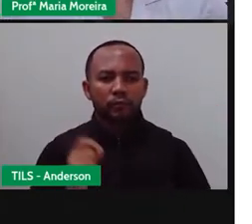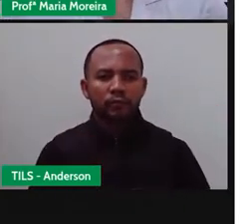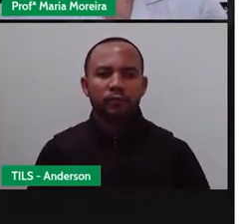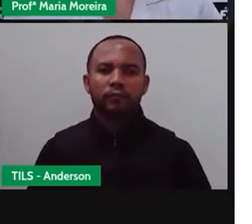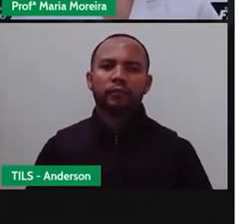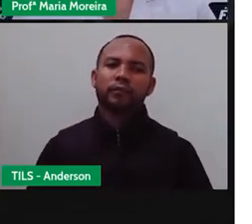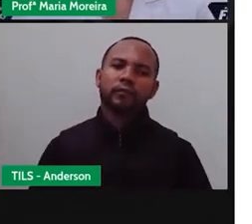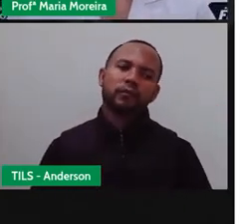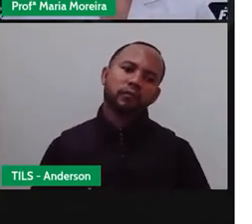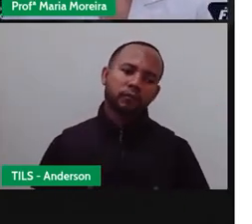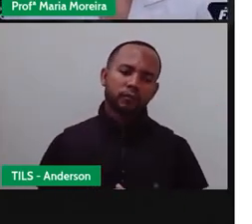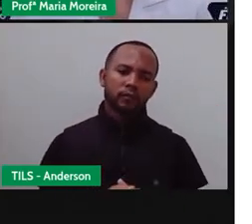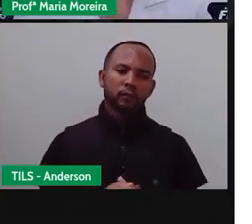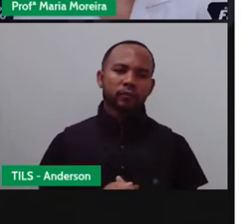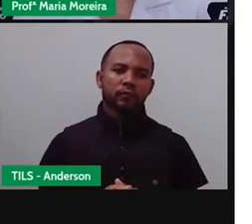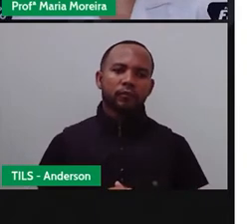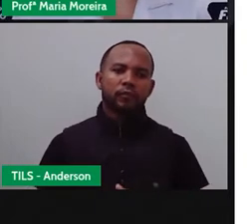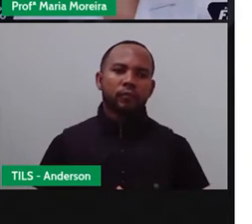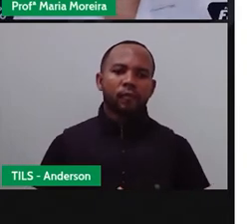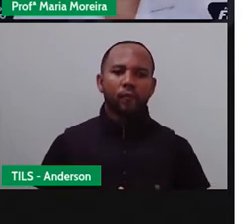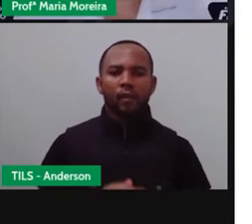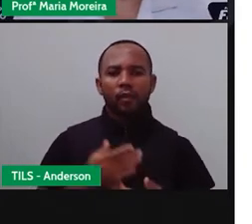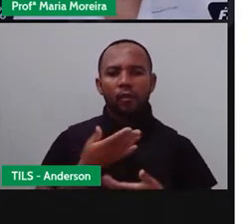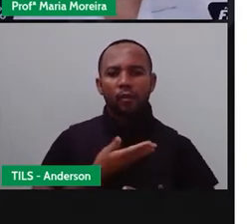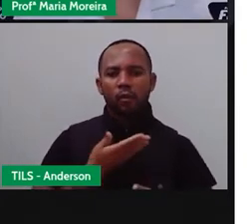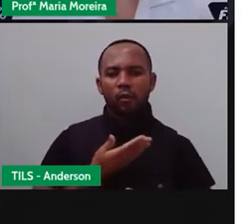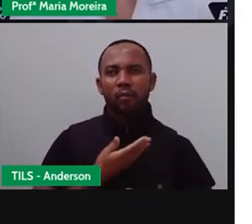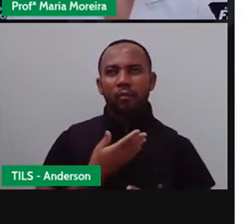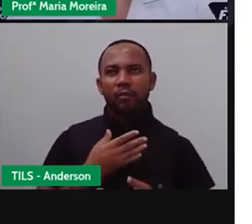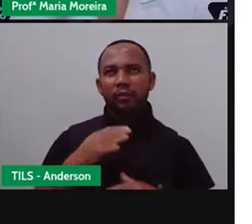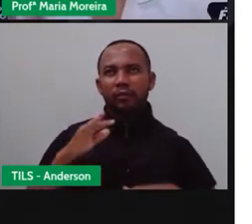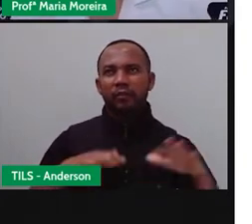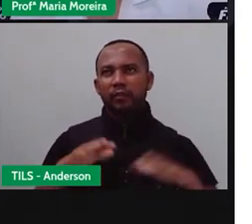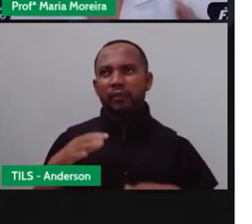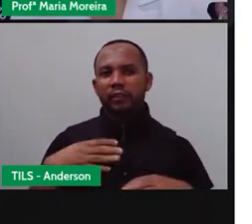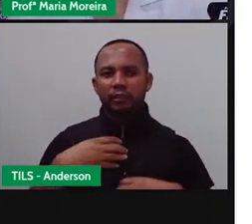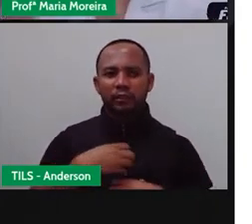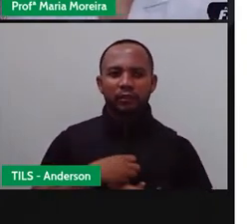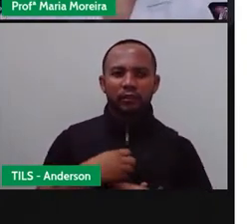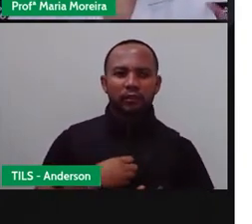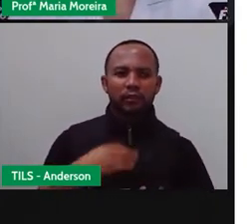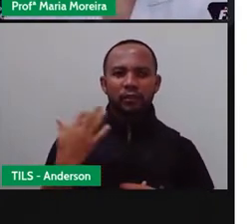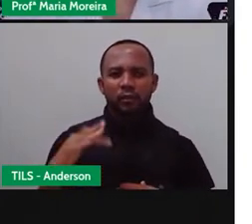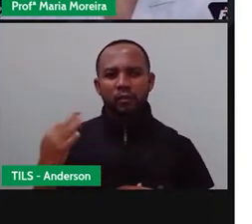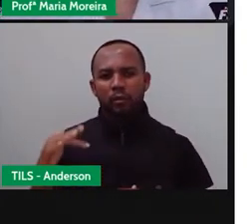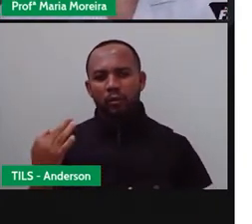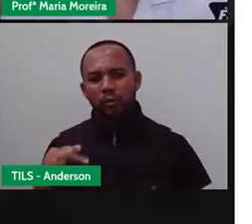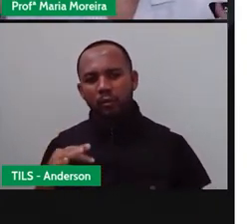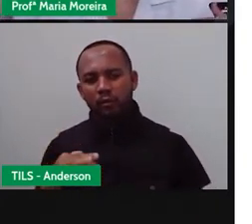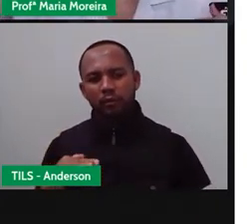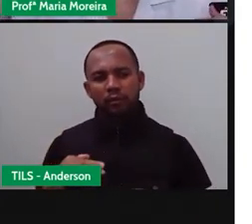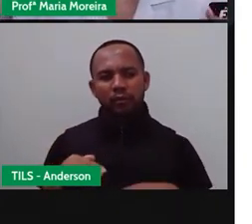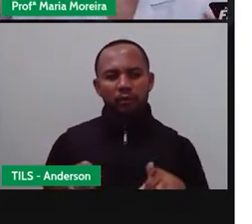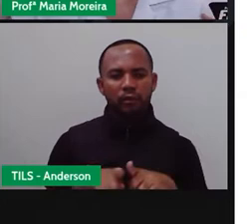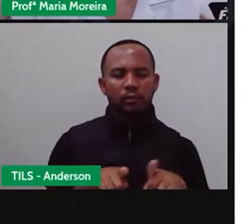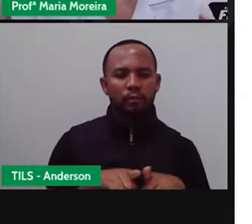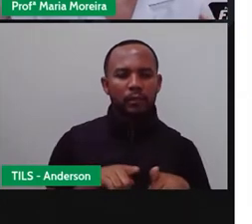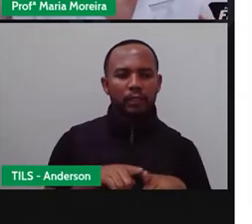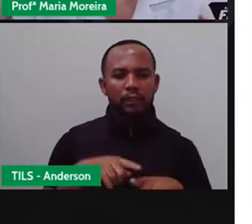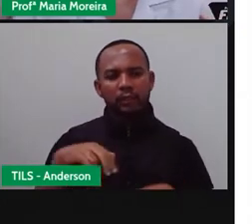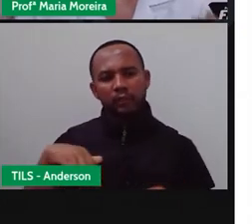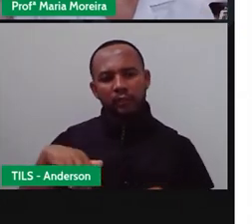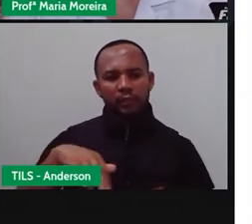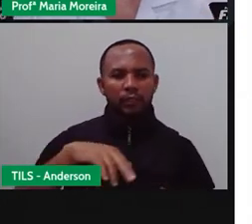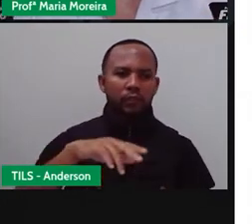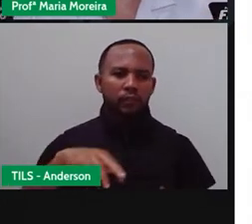Esse sistema nervoso central que permite que você sinta a dor, que você aí, ó, organize os seus movimentos, porque as ordens vêm de onde?